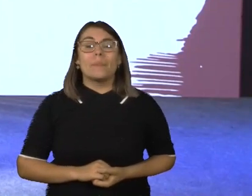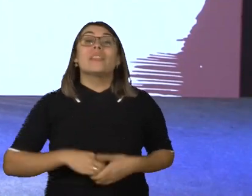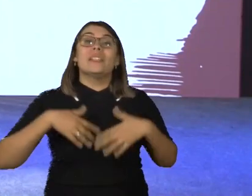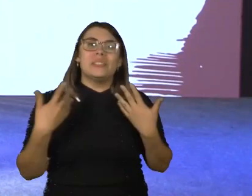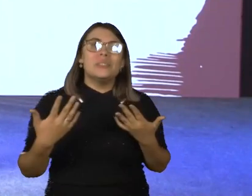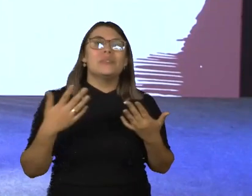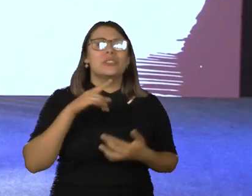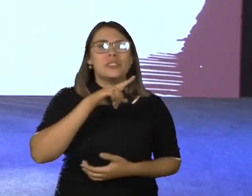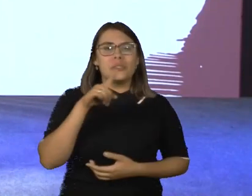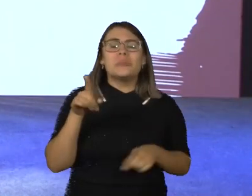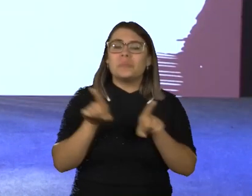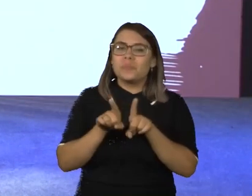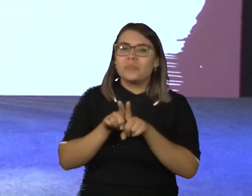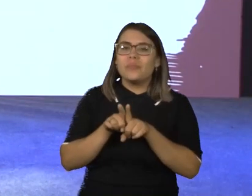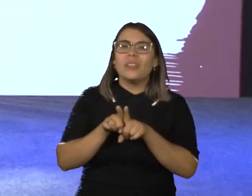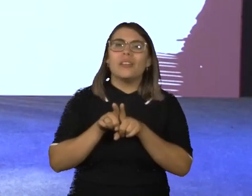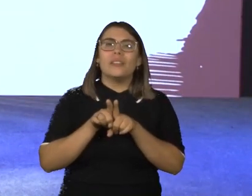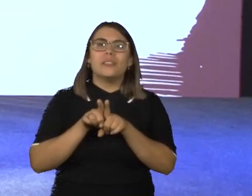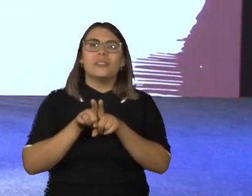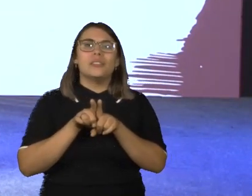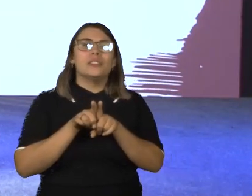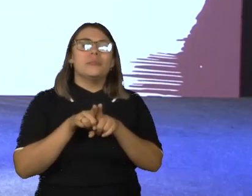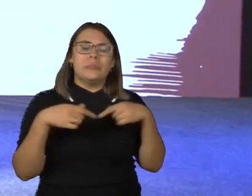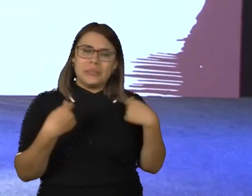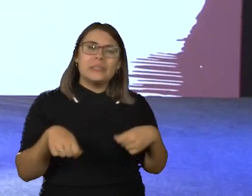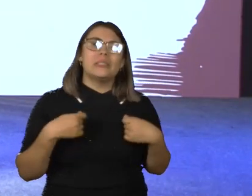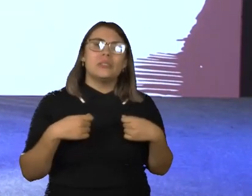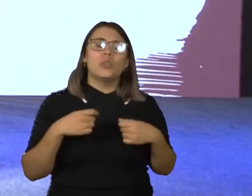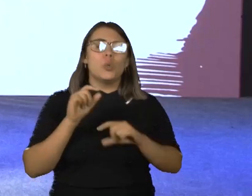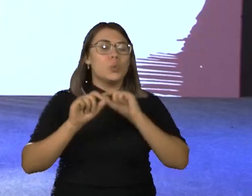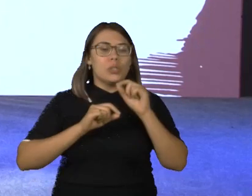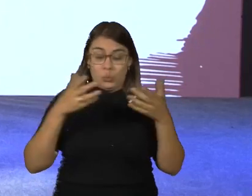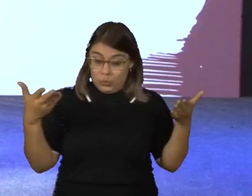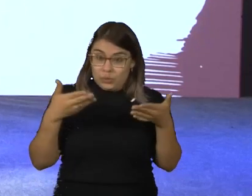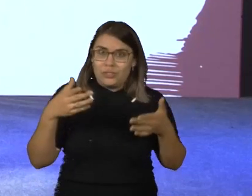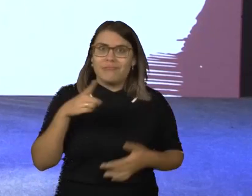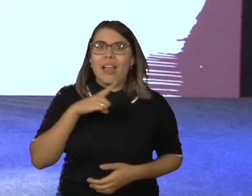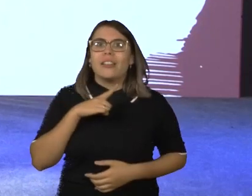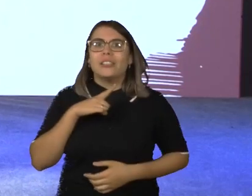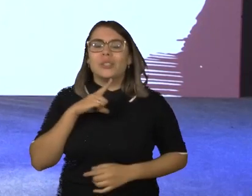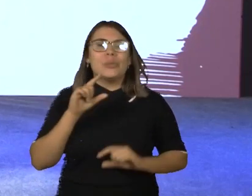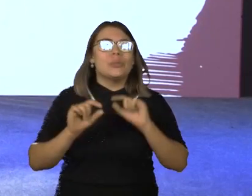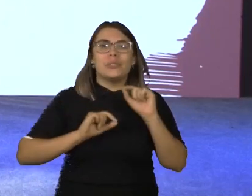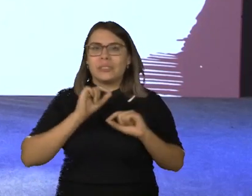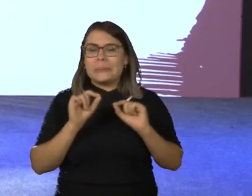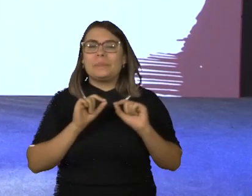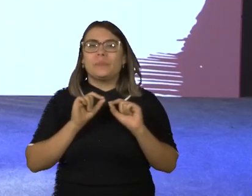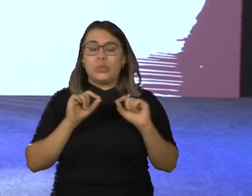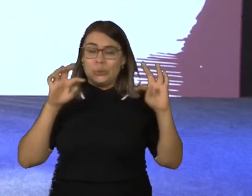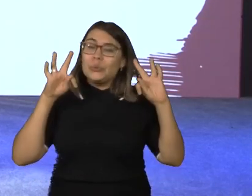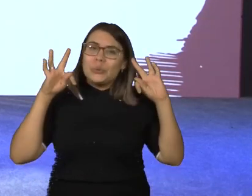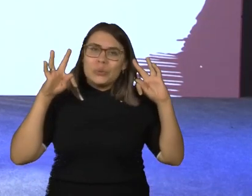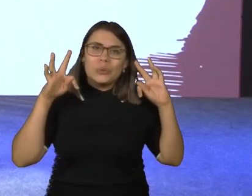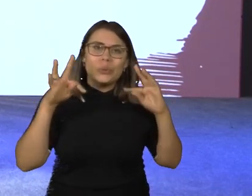último, é aquele que admite que os recursos são suficientes. O que eu tenho hoje aqui para fazer o congresso, tudo que